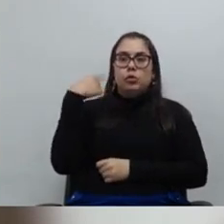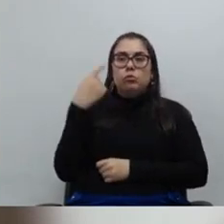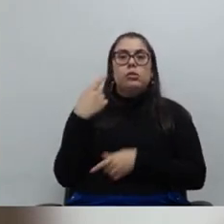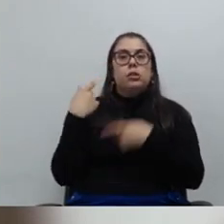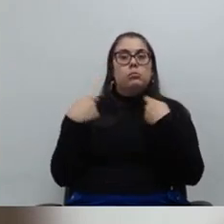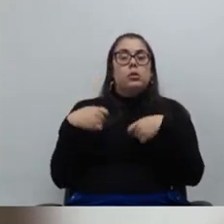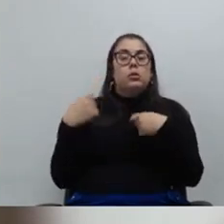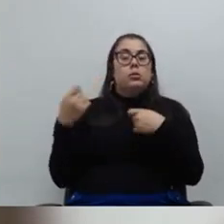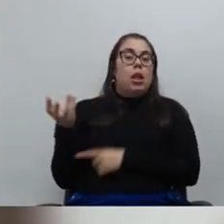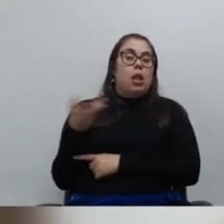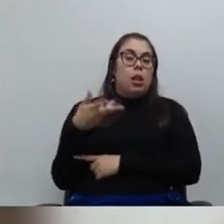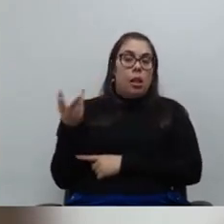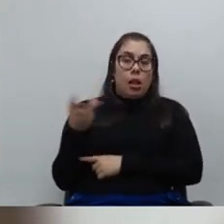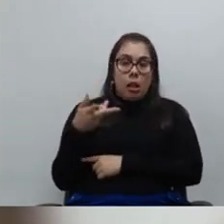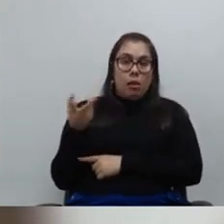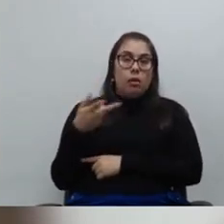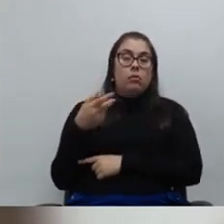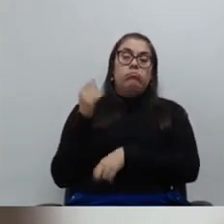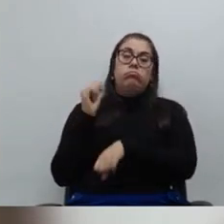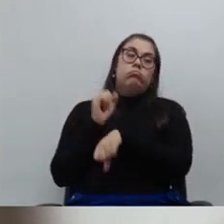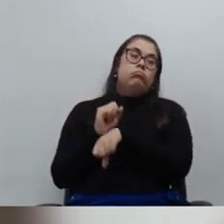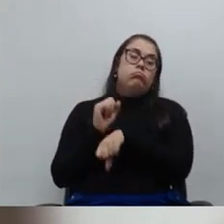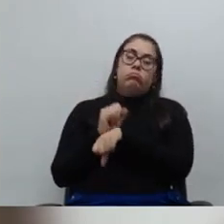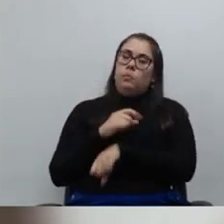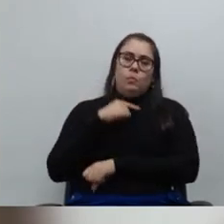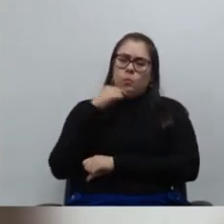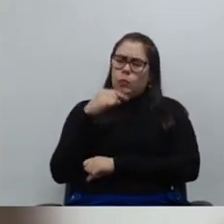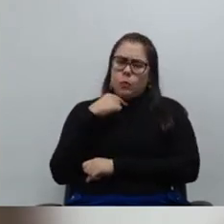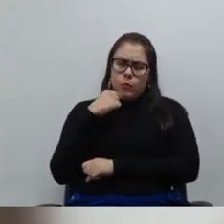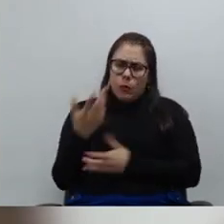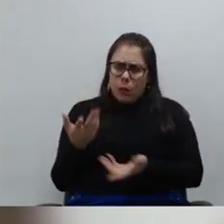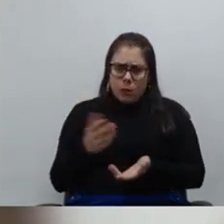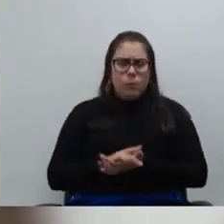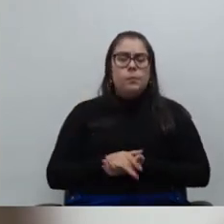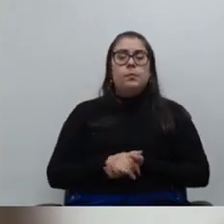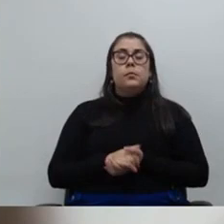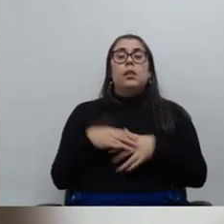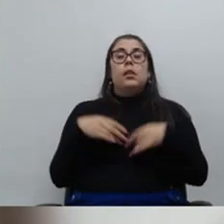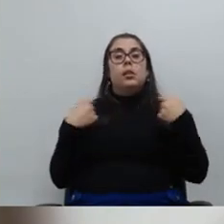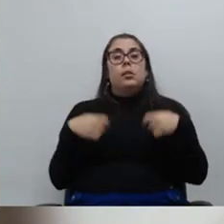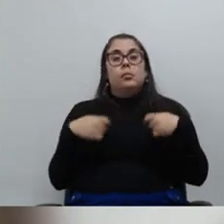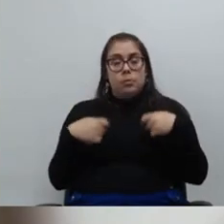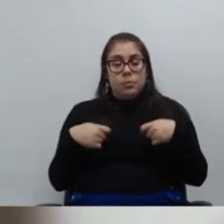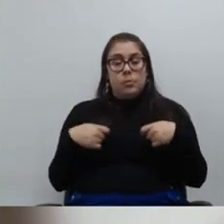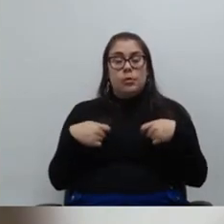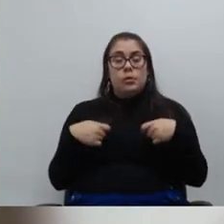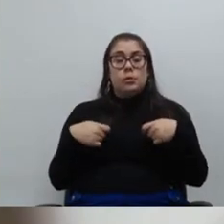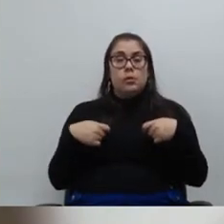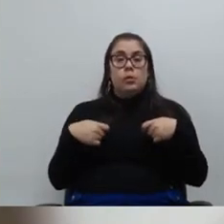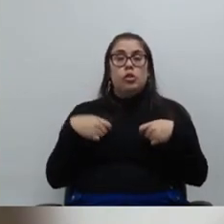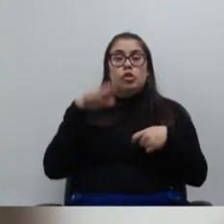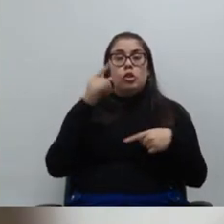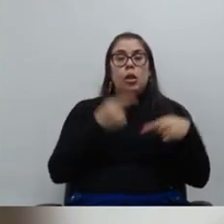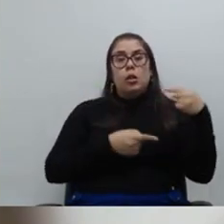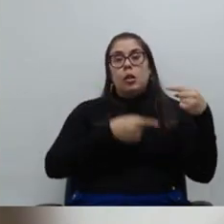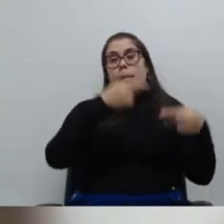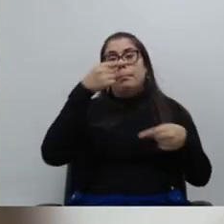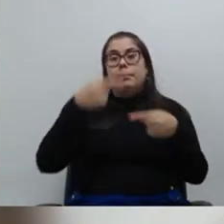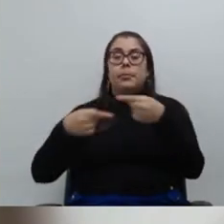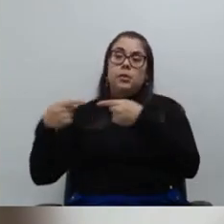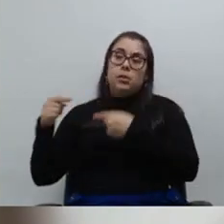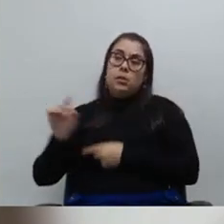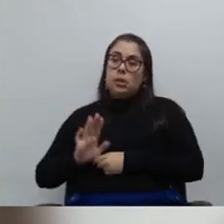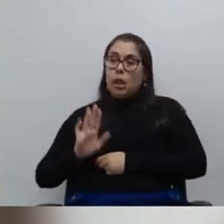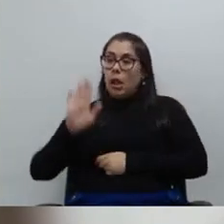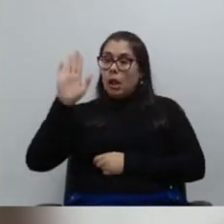necessidade, por tanto de espera para essas implementações, que inclusive já foram bem debatidas ao longo das campanhas,